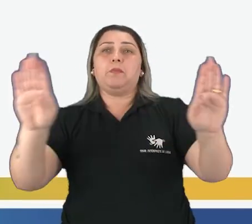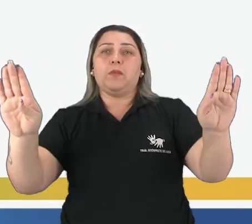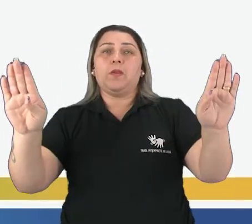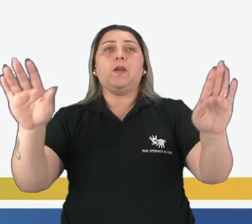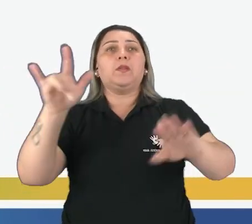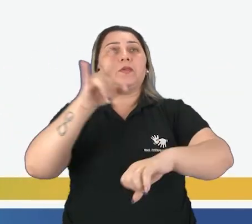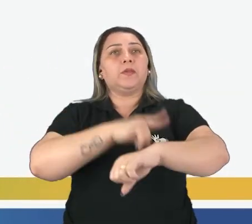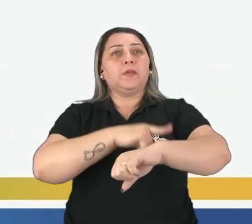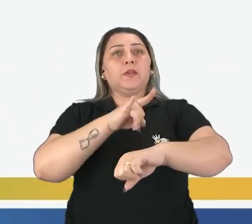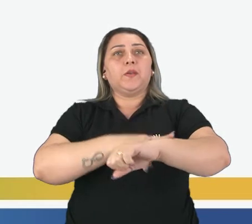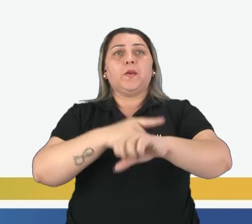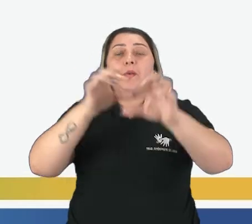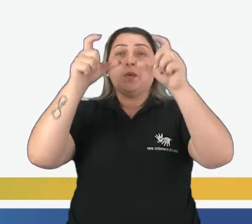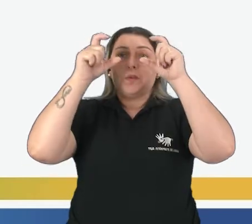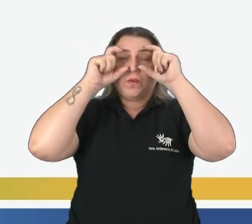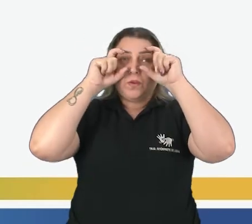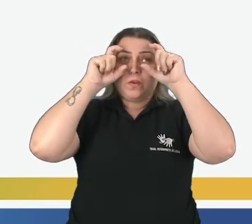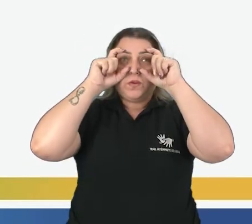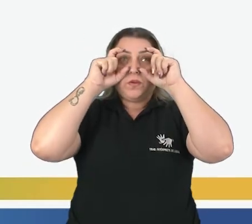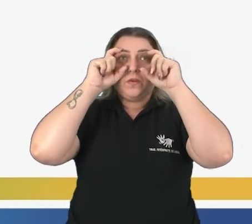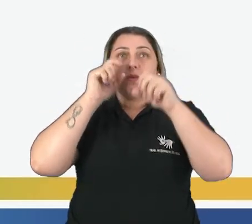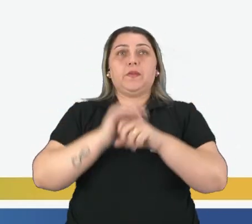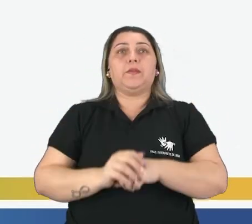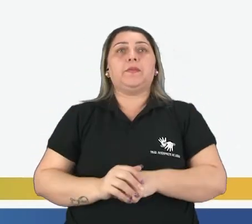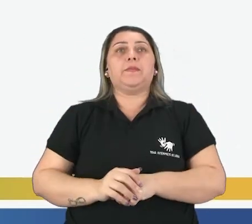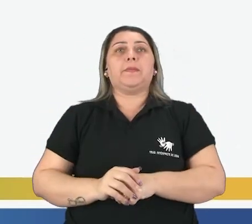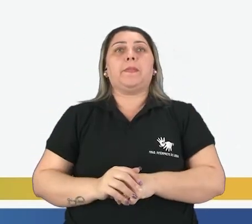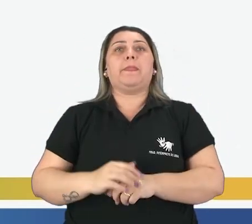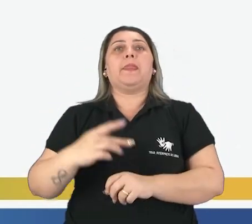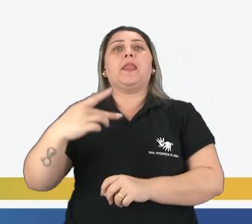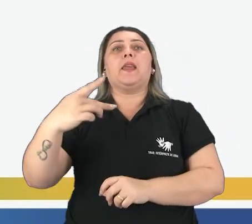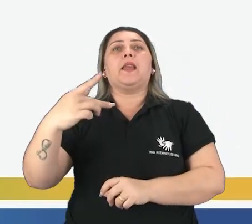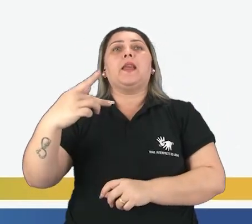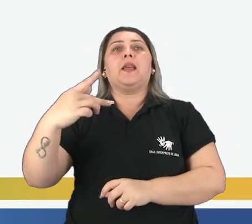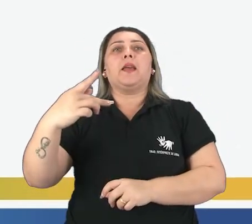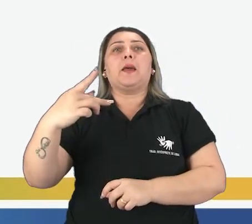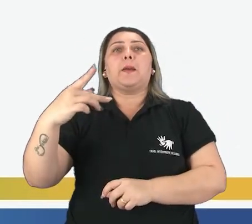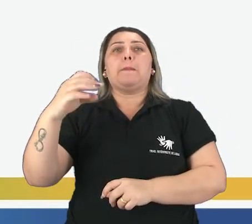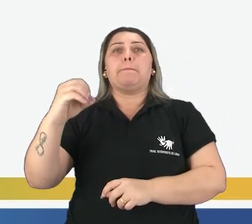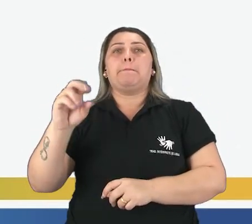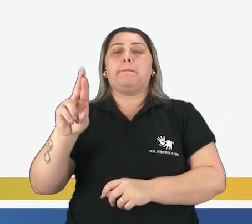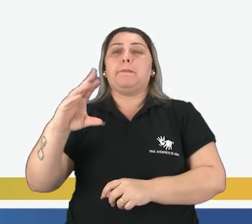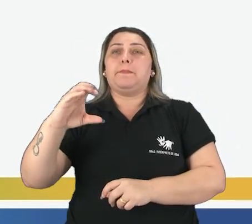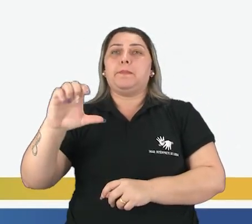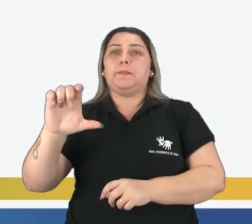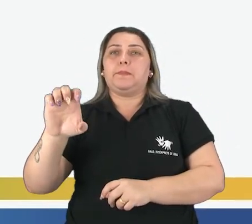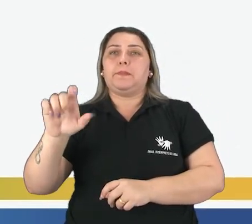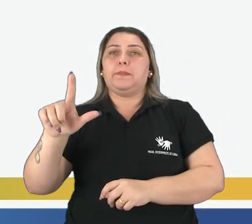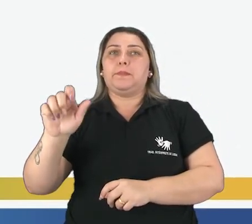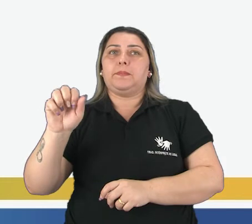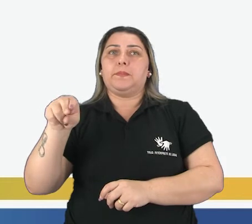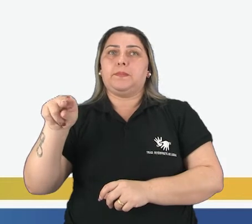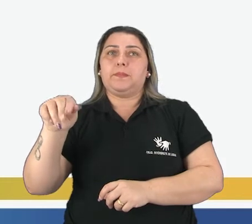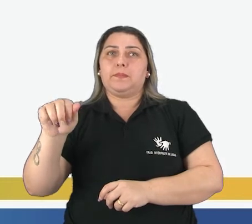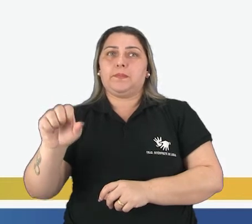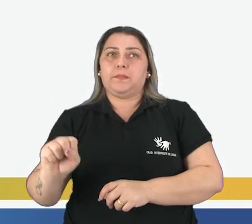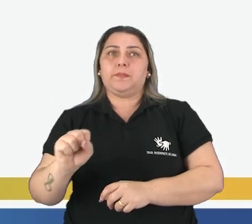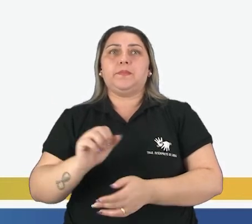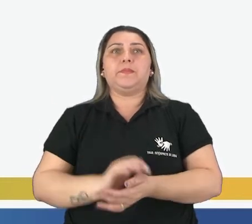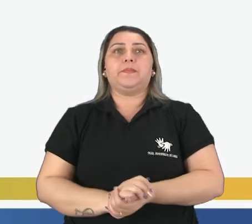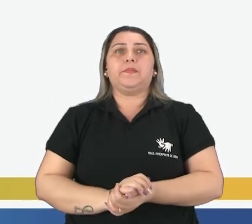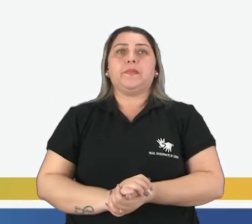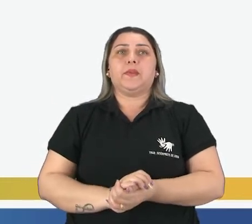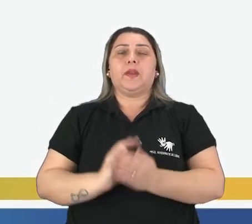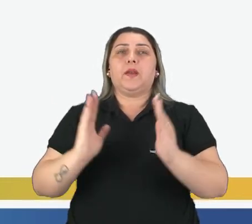se olha, se acha lindo, maravilhoso, né? O box temperado, ali aquele vidro do box, ele não pode